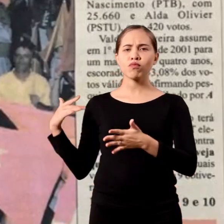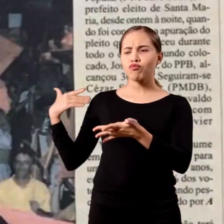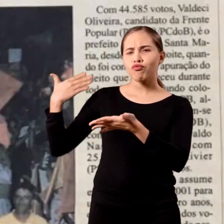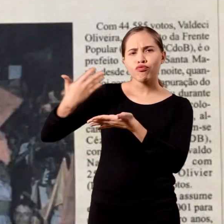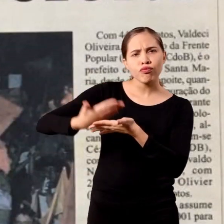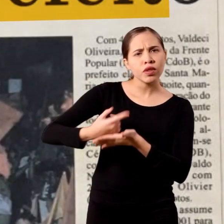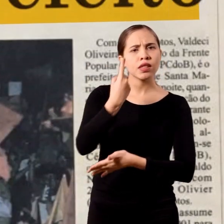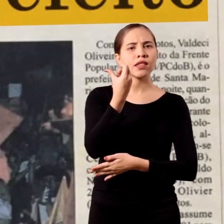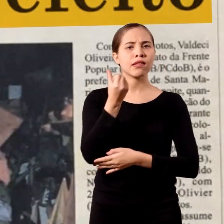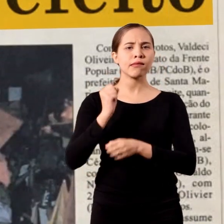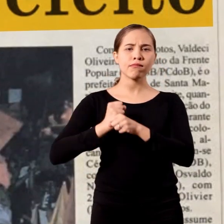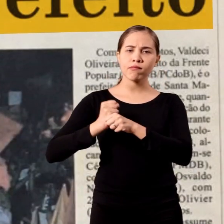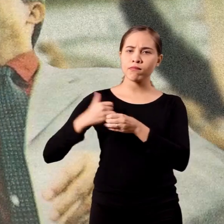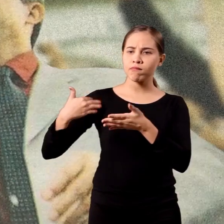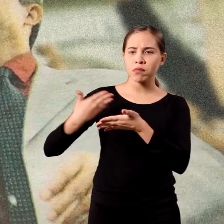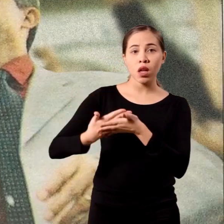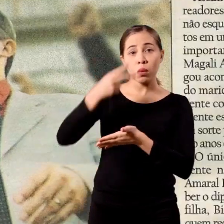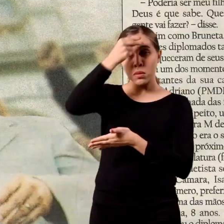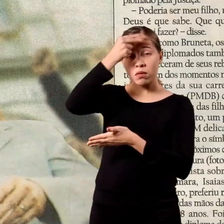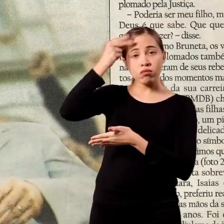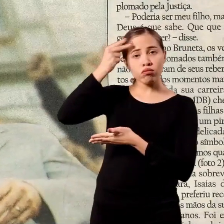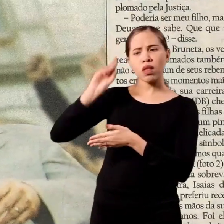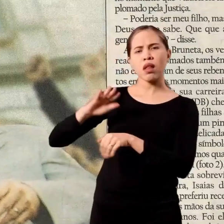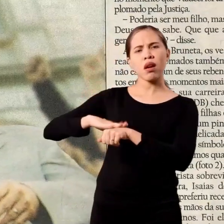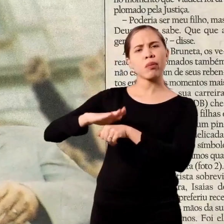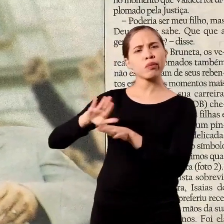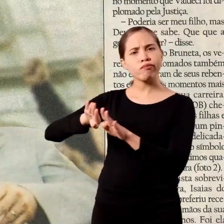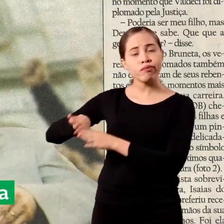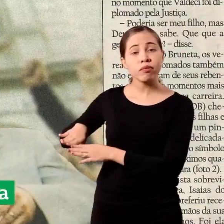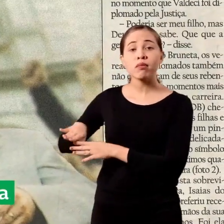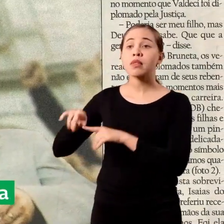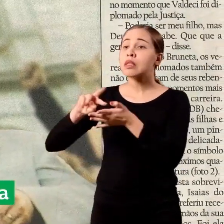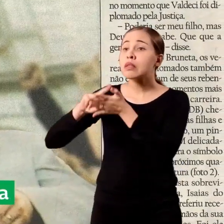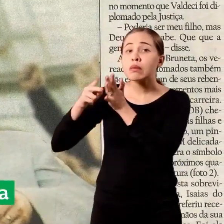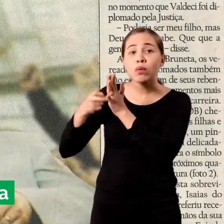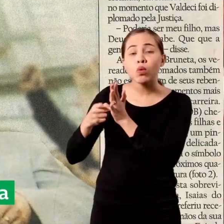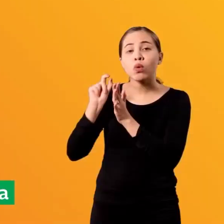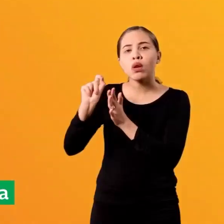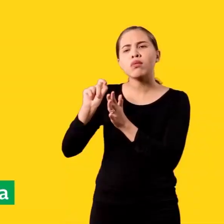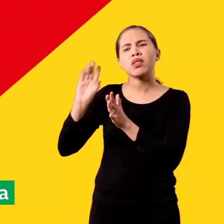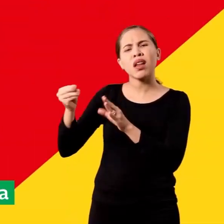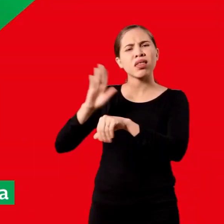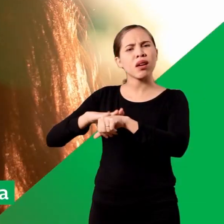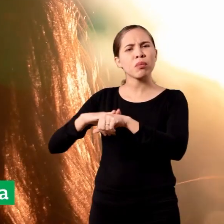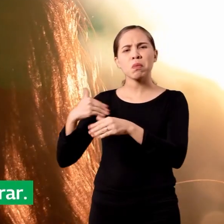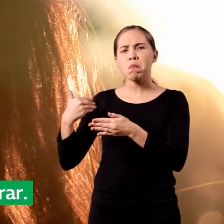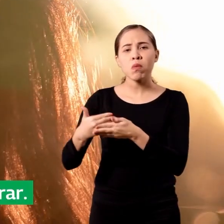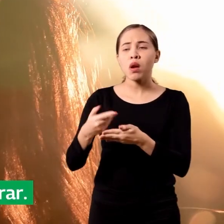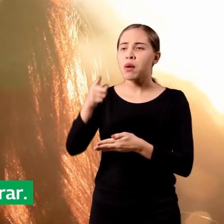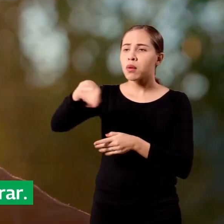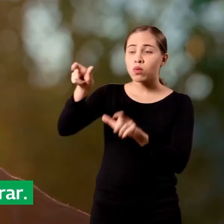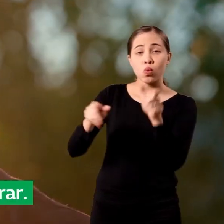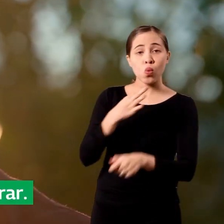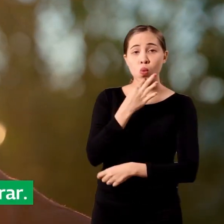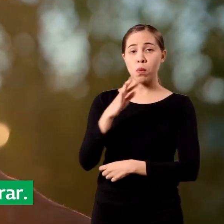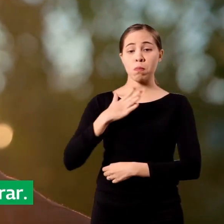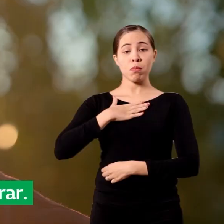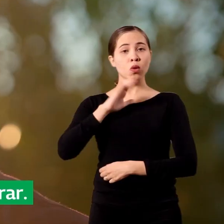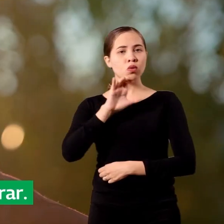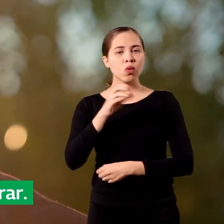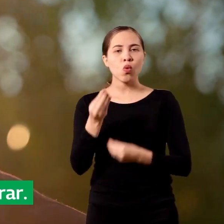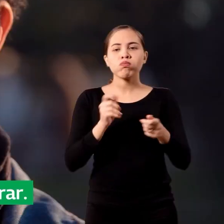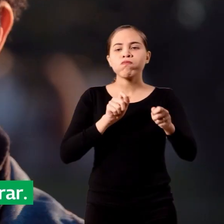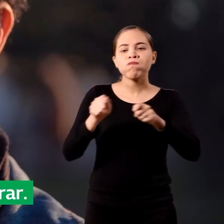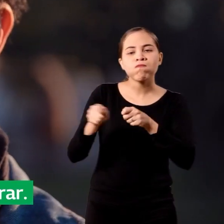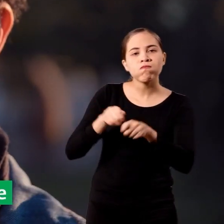Faz 16 anos que deixei de ser prefeito de Santa Maria. Isso significa que muita gente ainda não conhece o